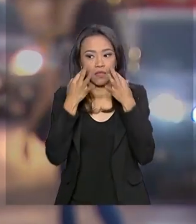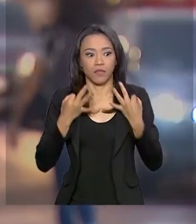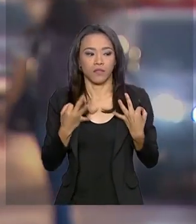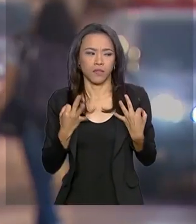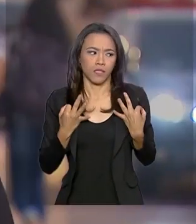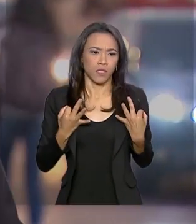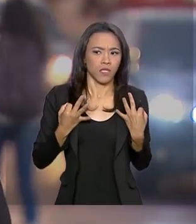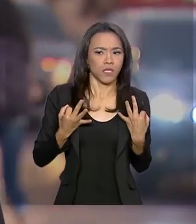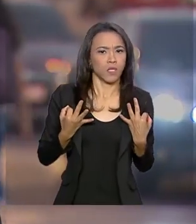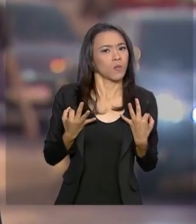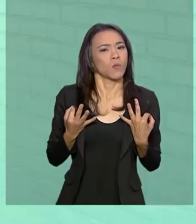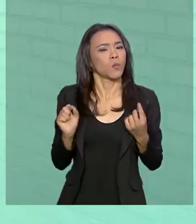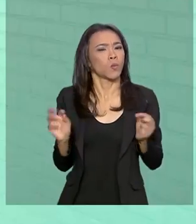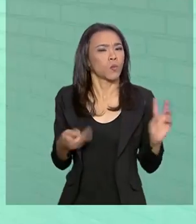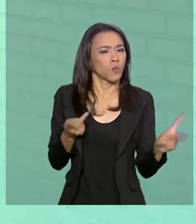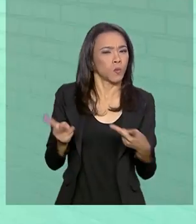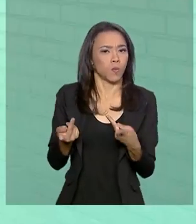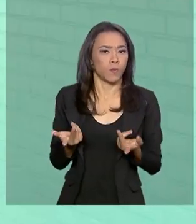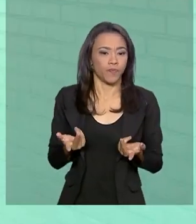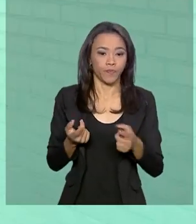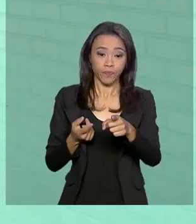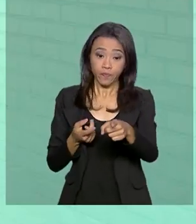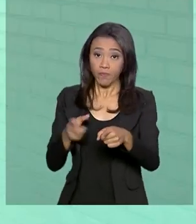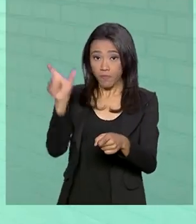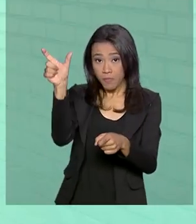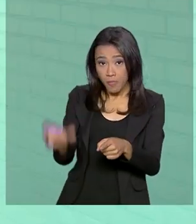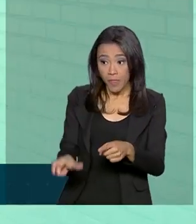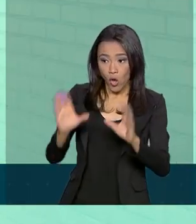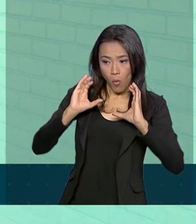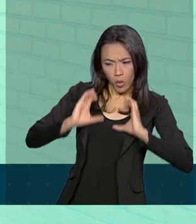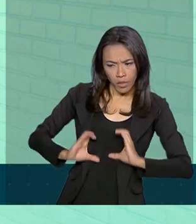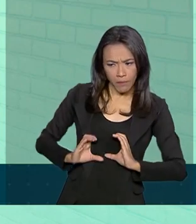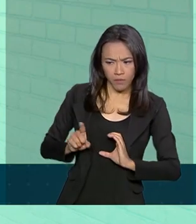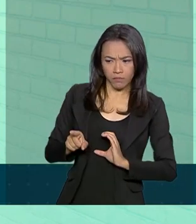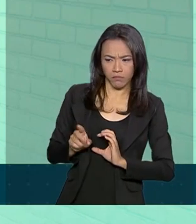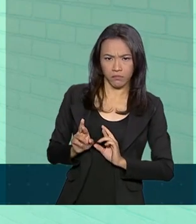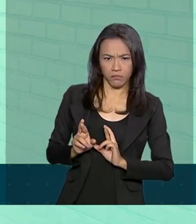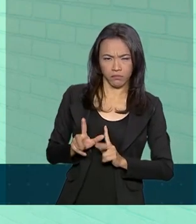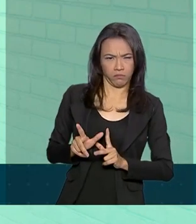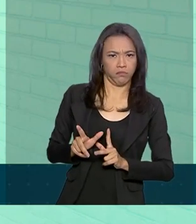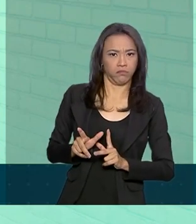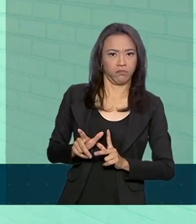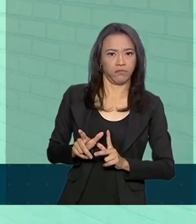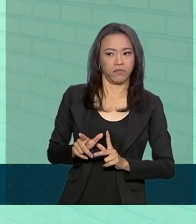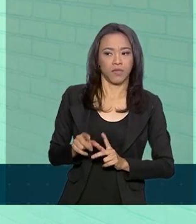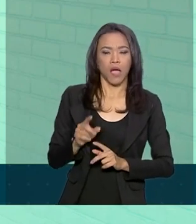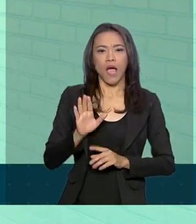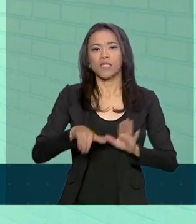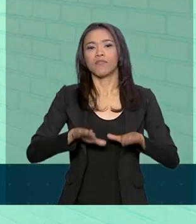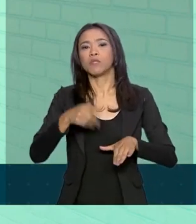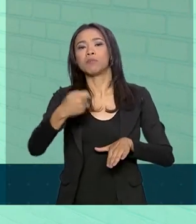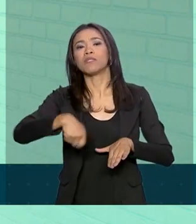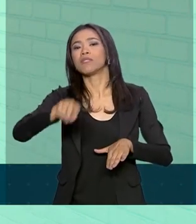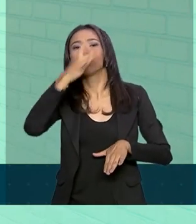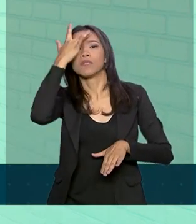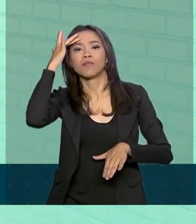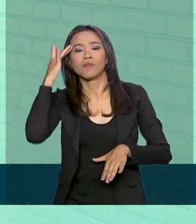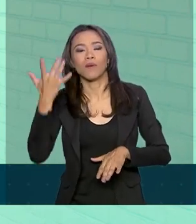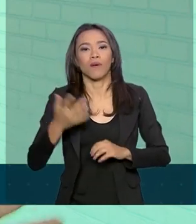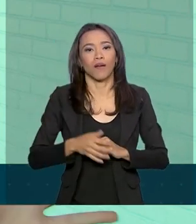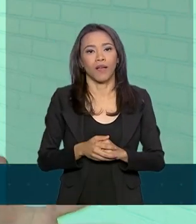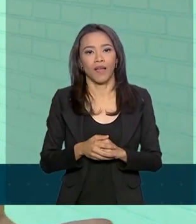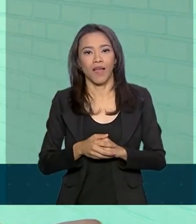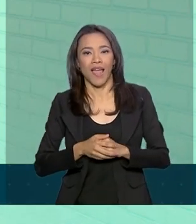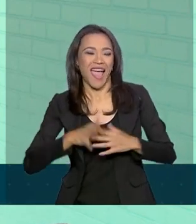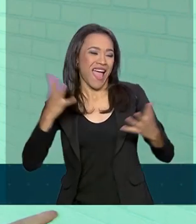possíveis sinais de alerta. Qualquer alteração de comportamento significativa, né? Não precisa, às vezes a pessoa é